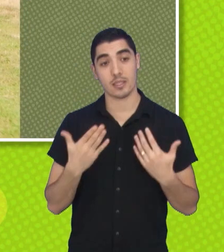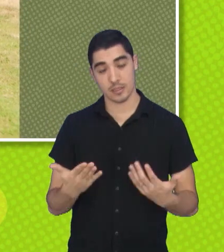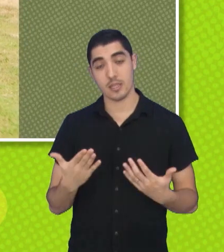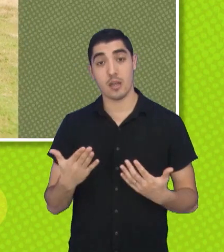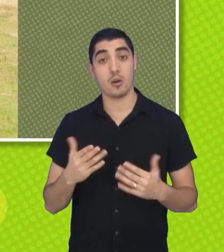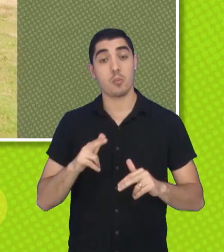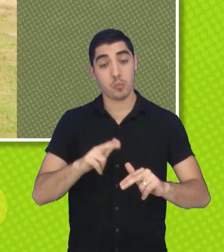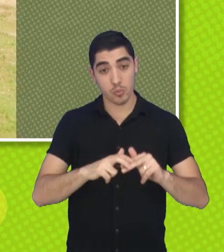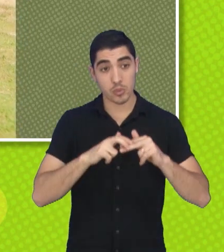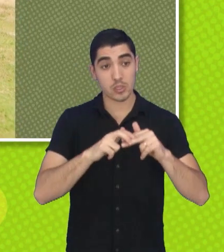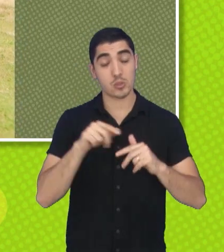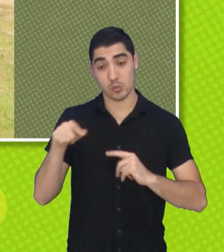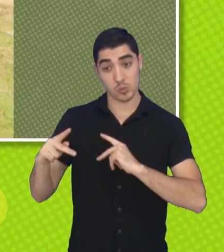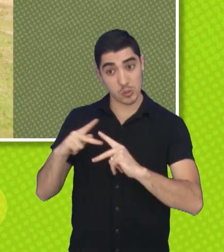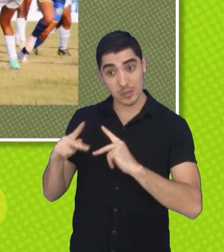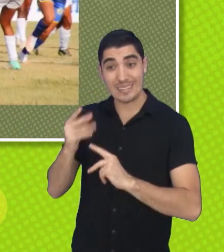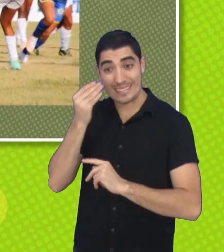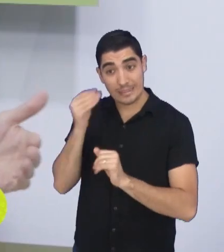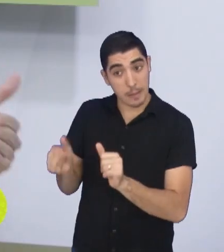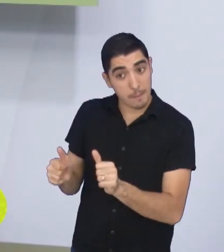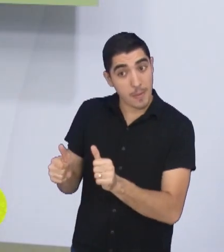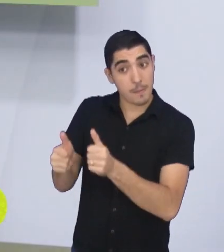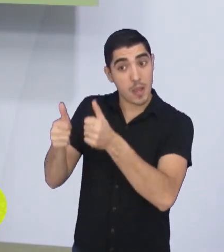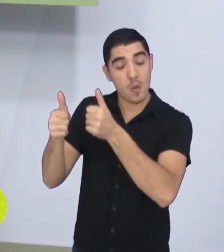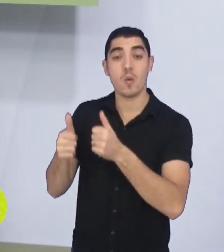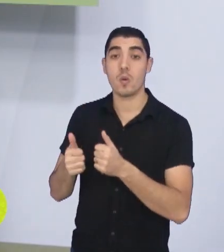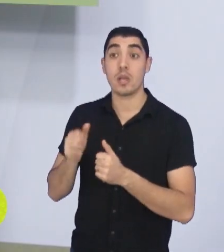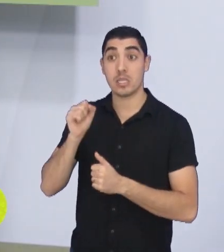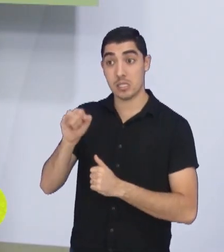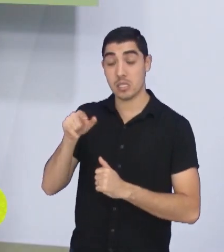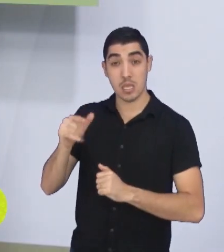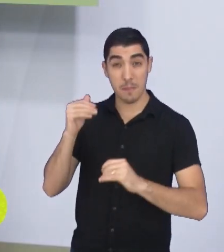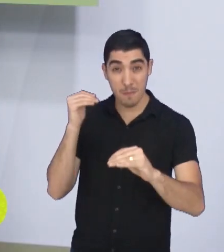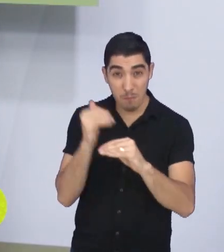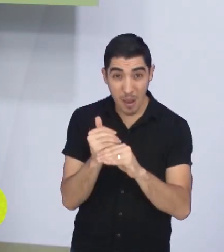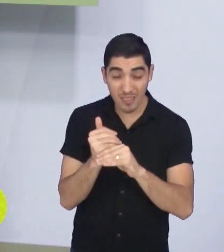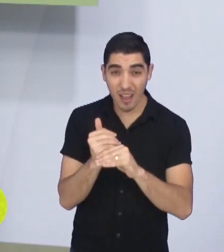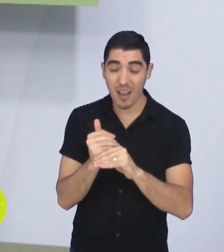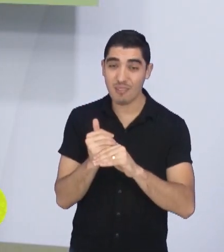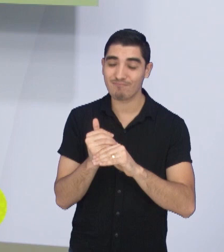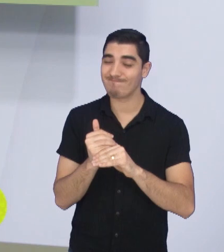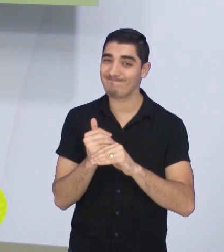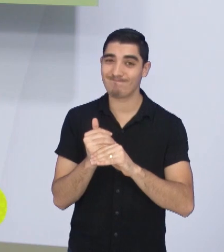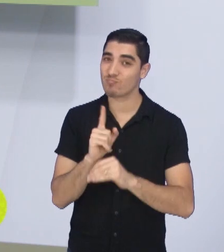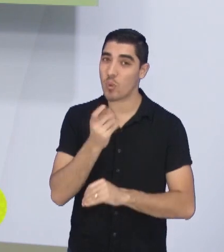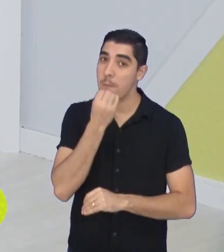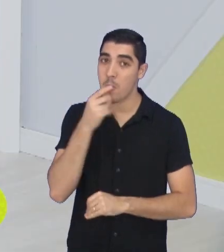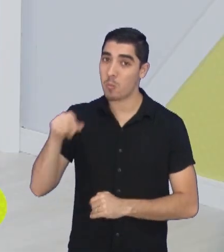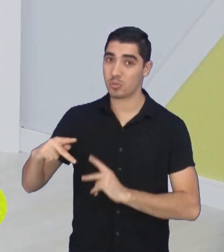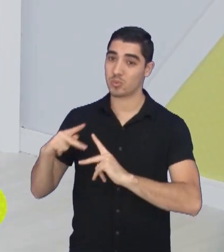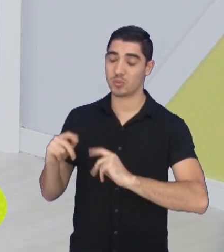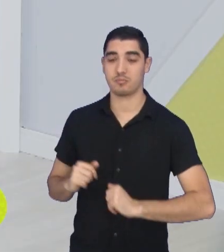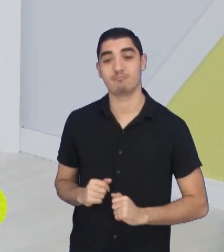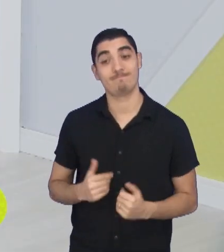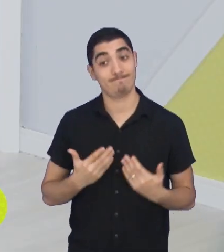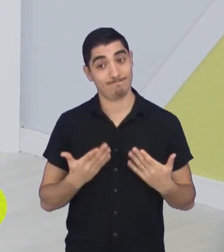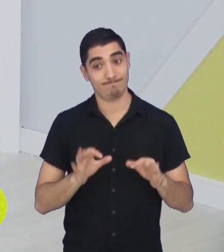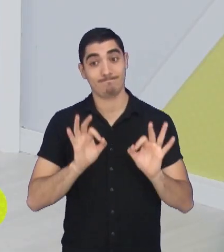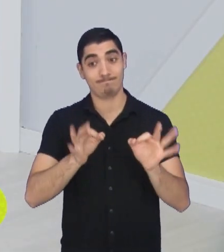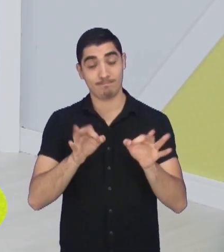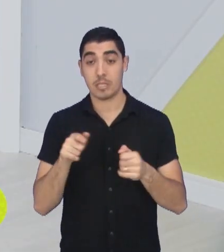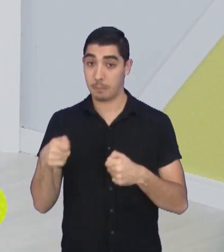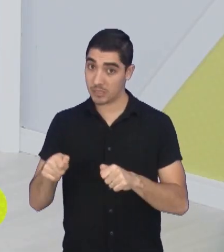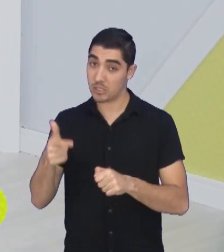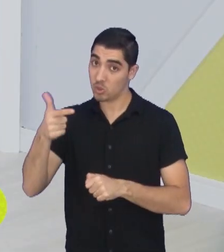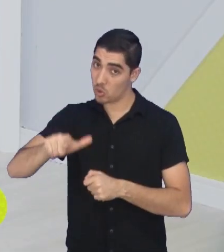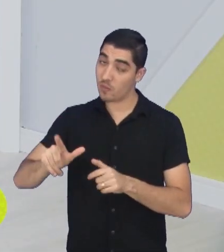o São José precisa se recuperar aí. O empate já nesse clássico já não é tão vantajoso para o São José. É, pois é, precisa recuperar.